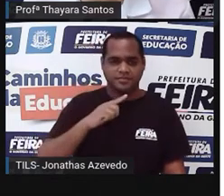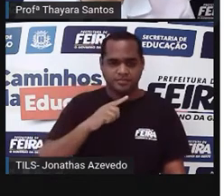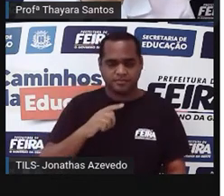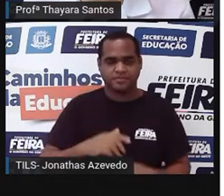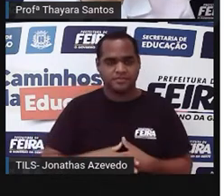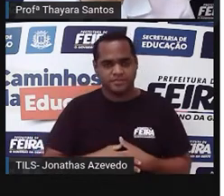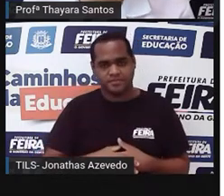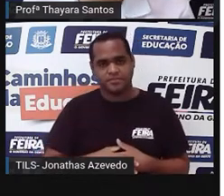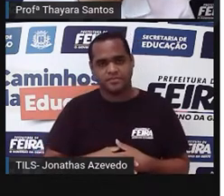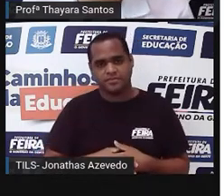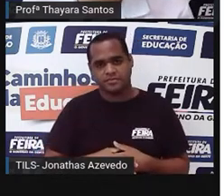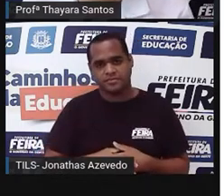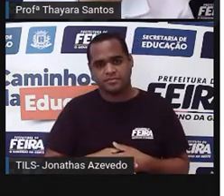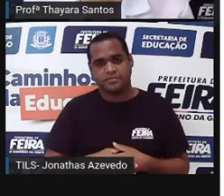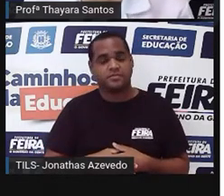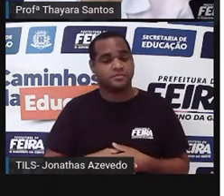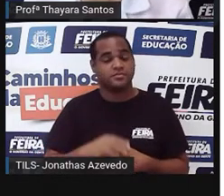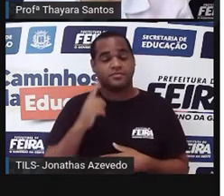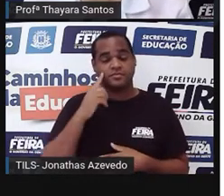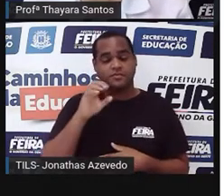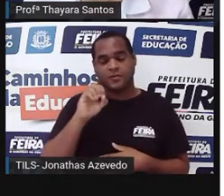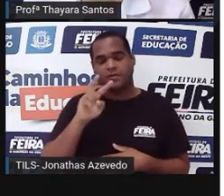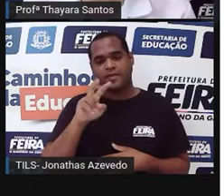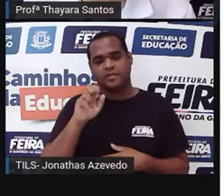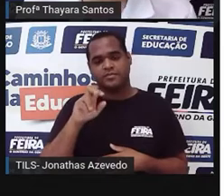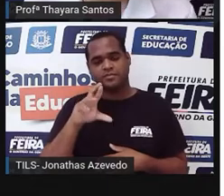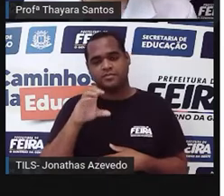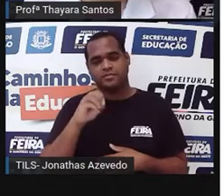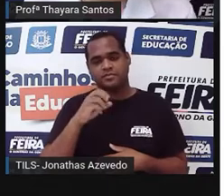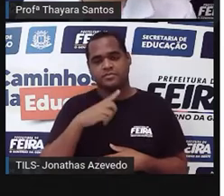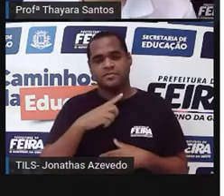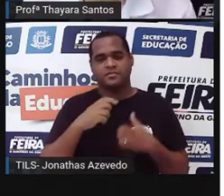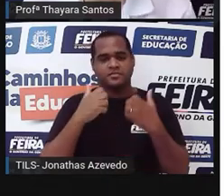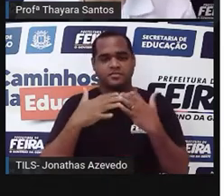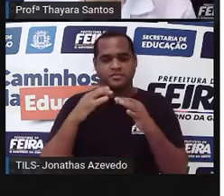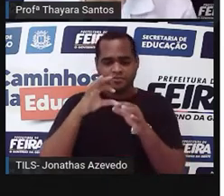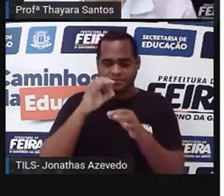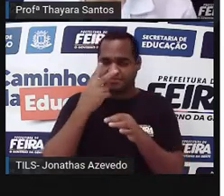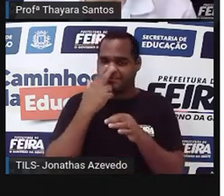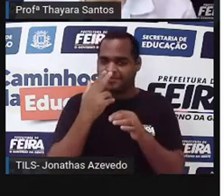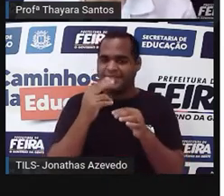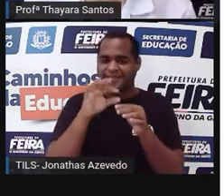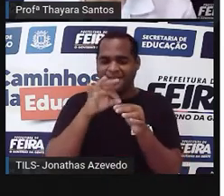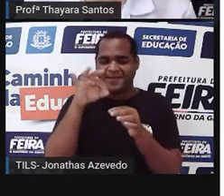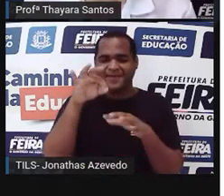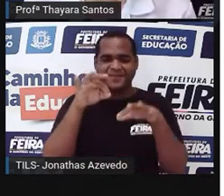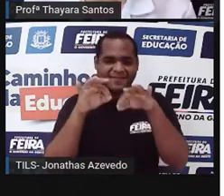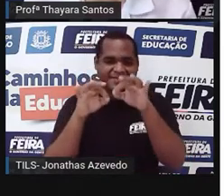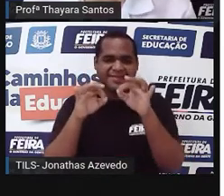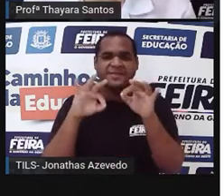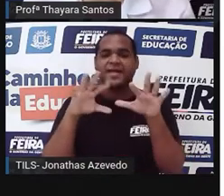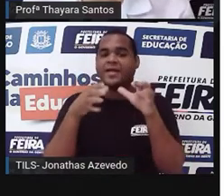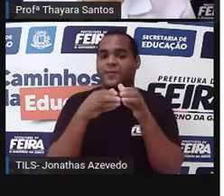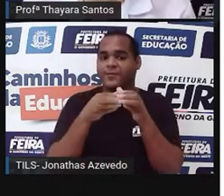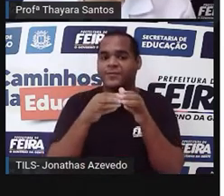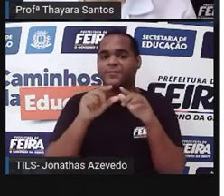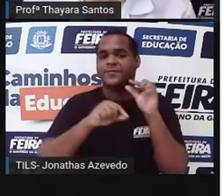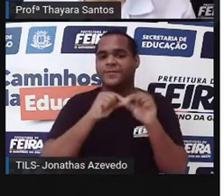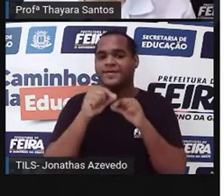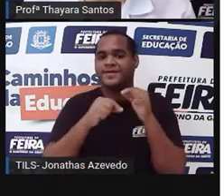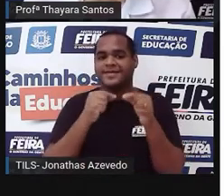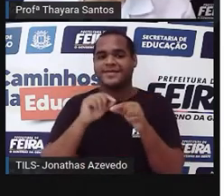o estigma até o ovário, a gente chama de estilete. Então, o conjunto de